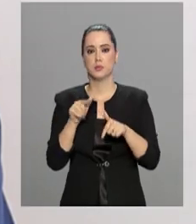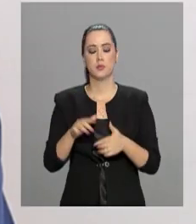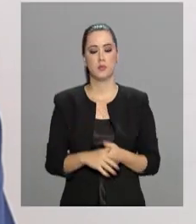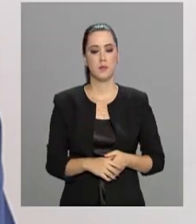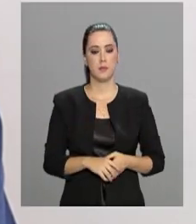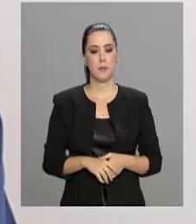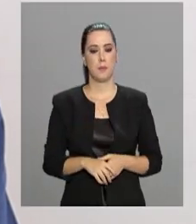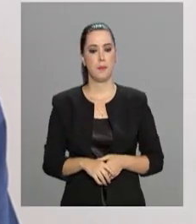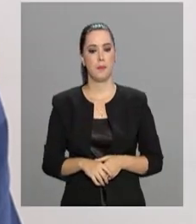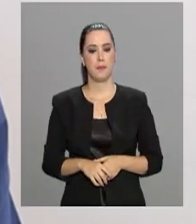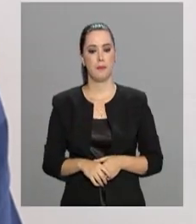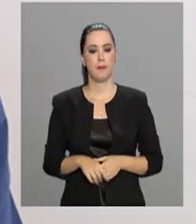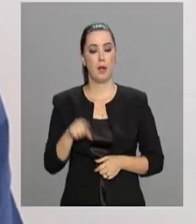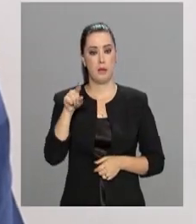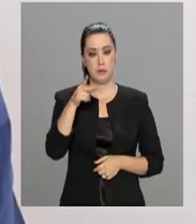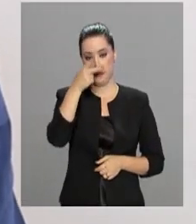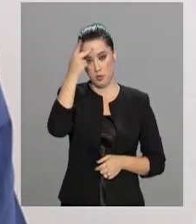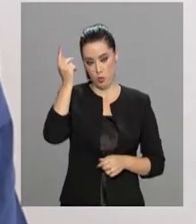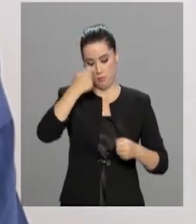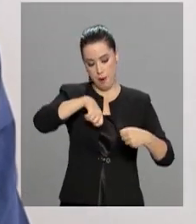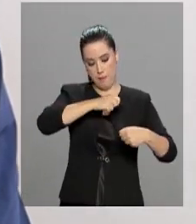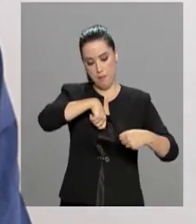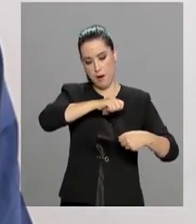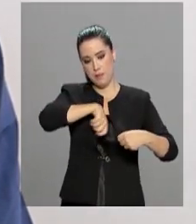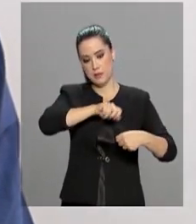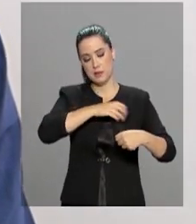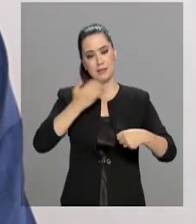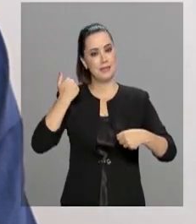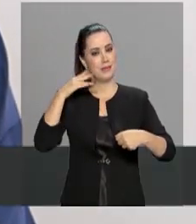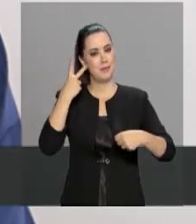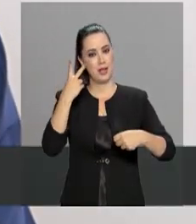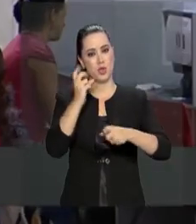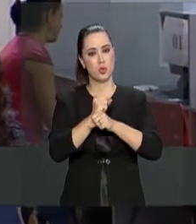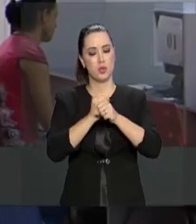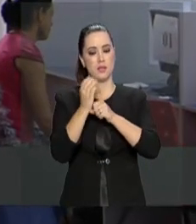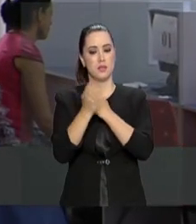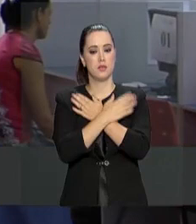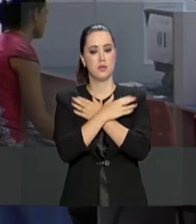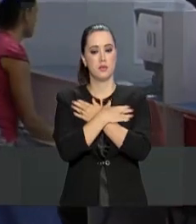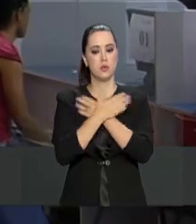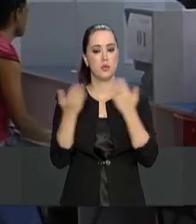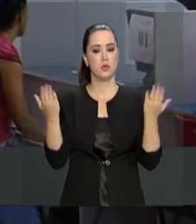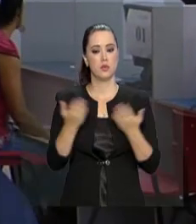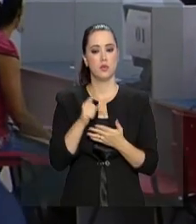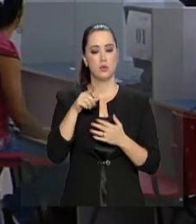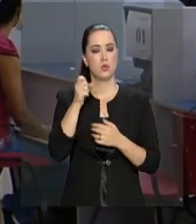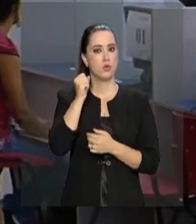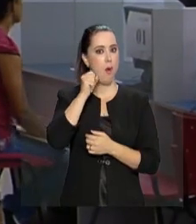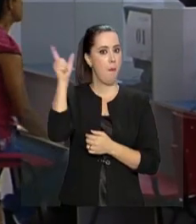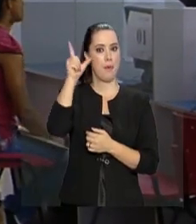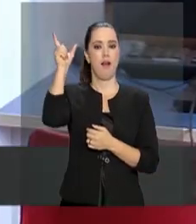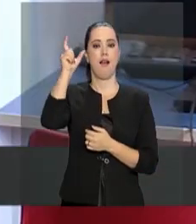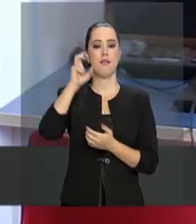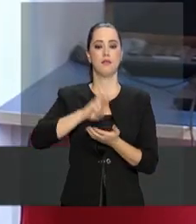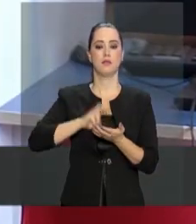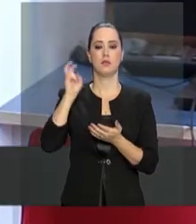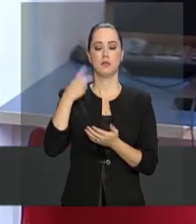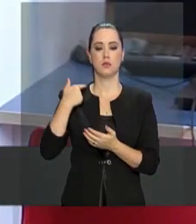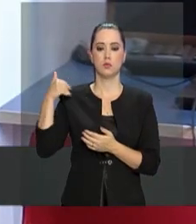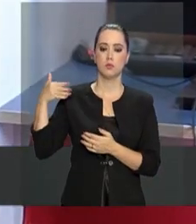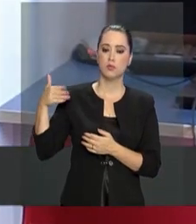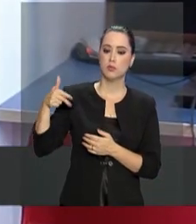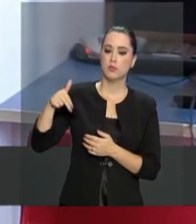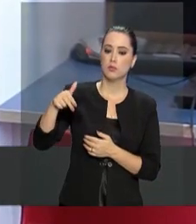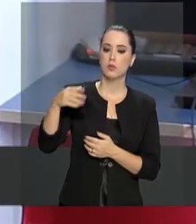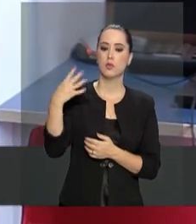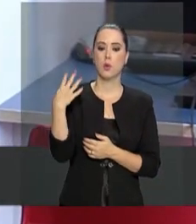Este cozinheiro está desempregado há mais de dois anos. Hoje, ele acordou muito cedo, se deslocou